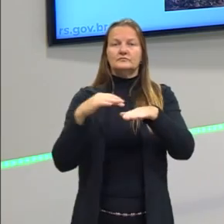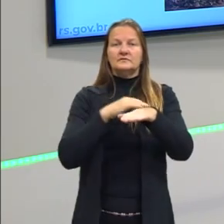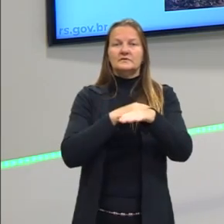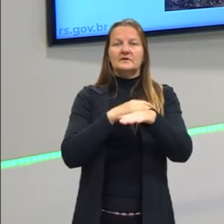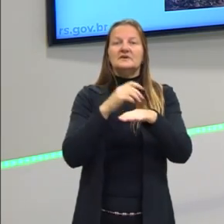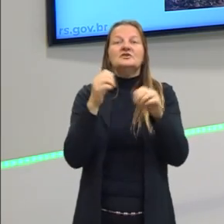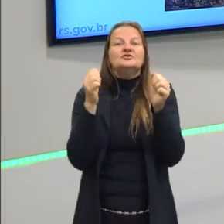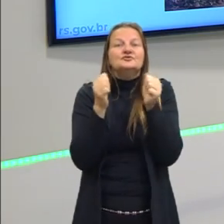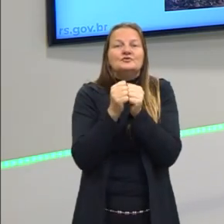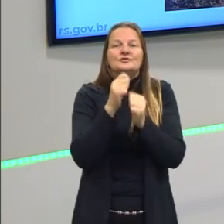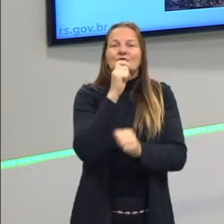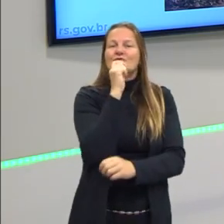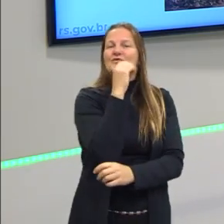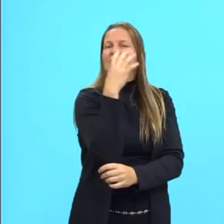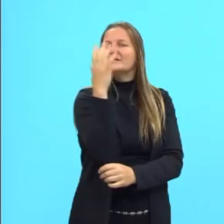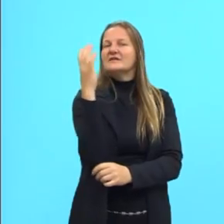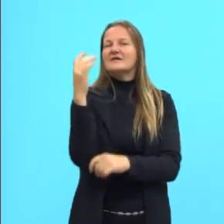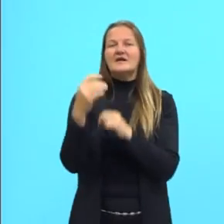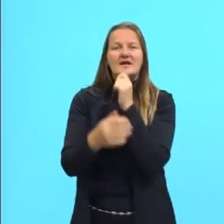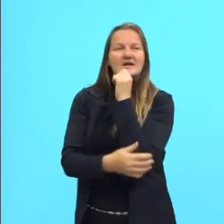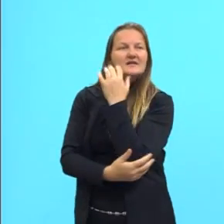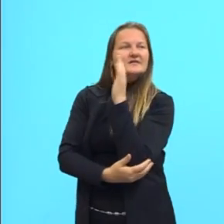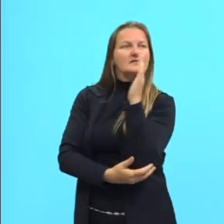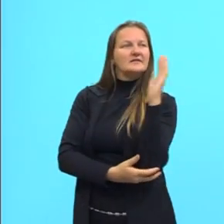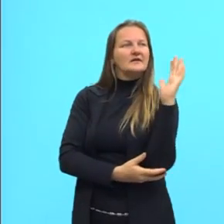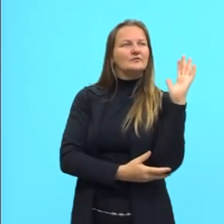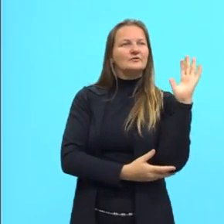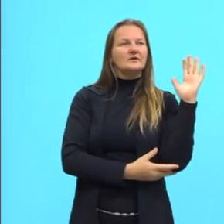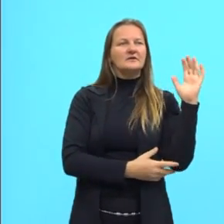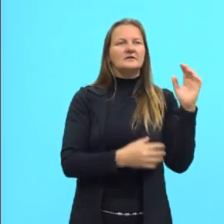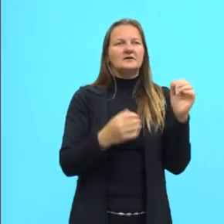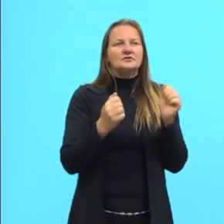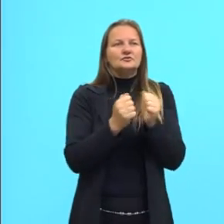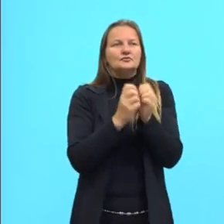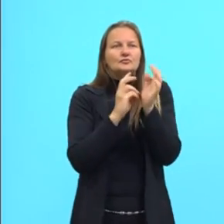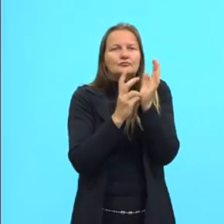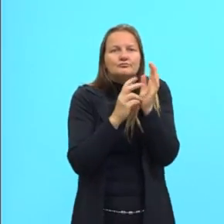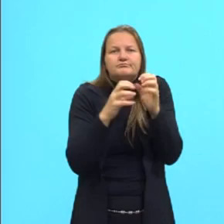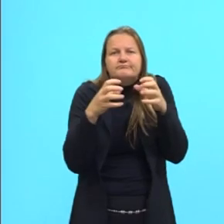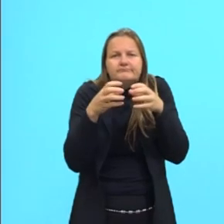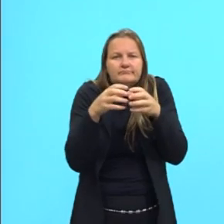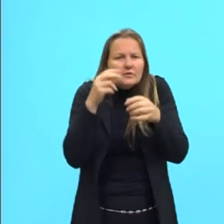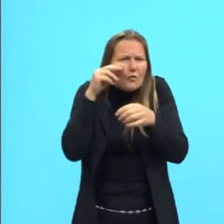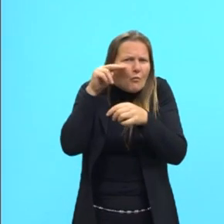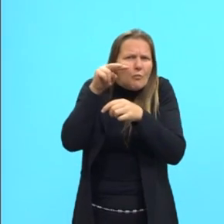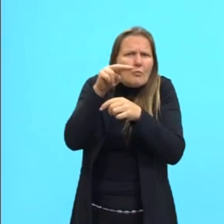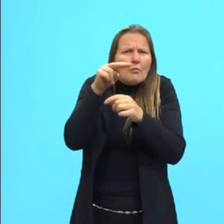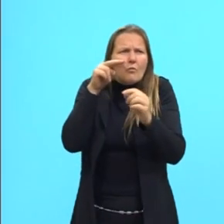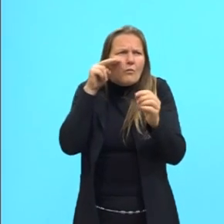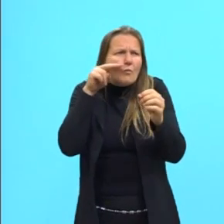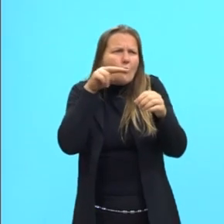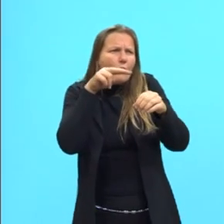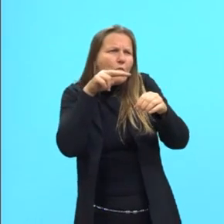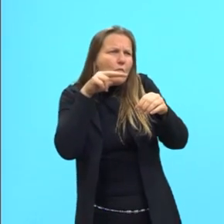natureza. Parece que eles fazem parte dessa natureza. e eles estão também